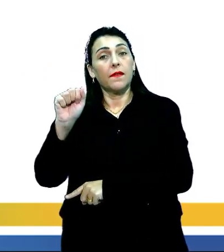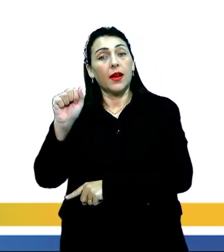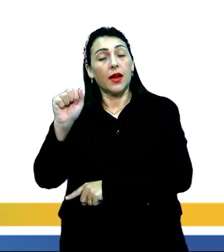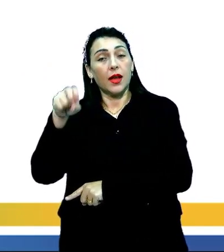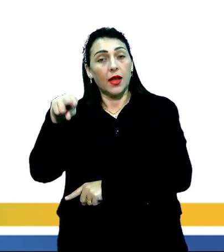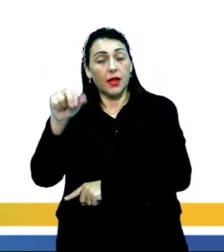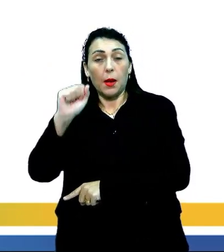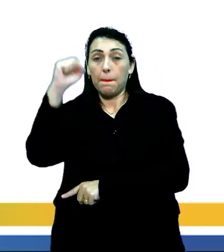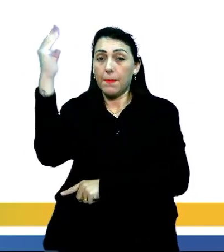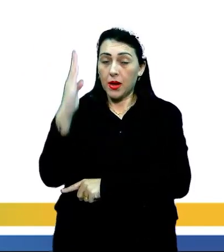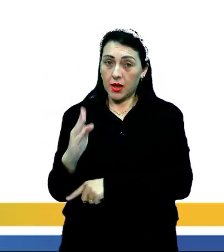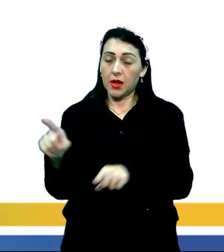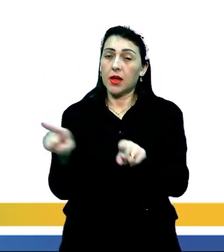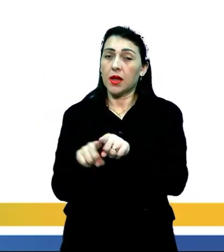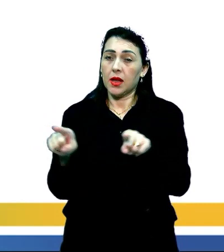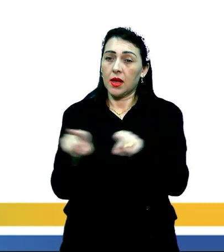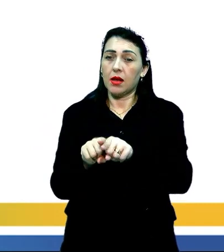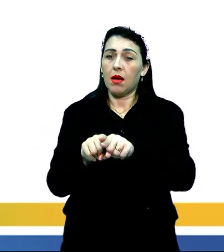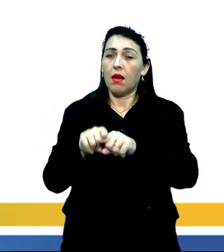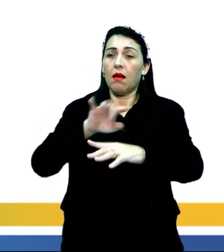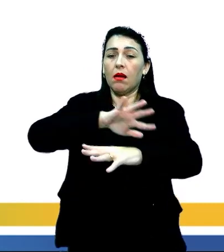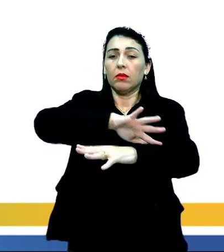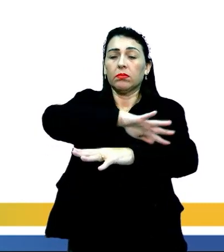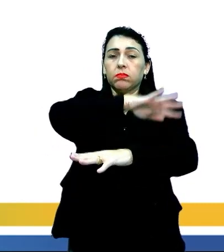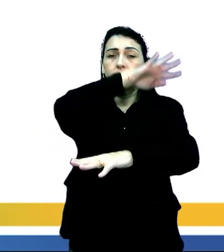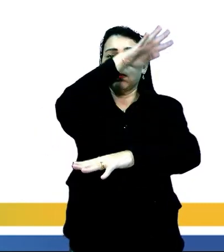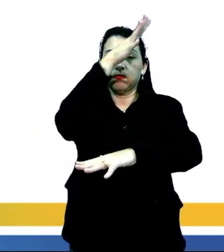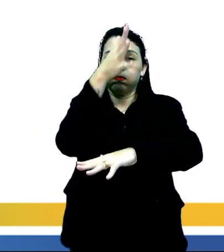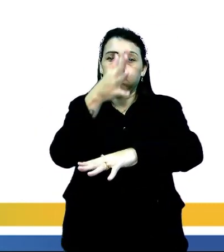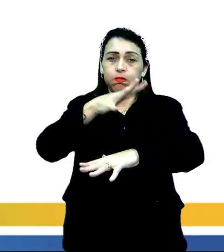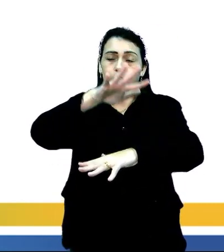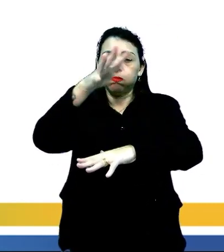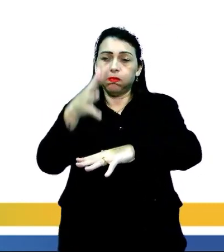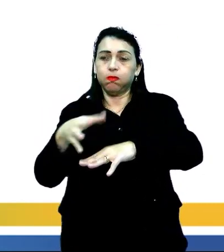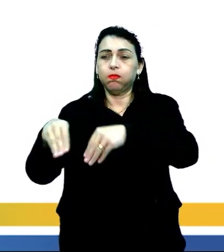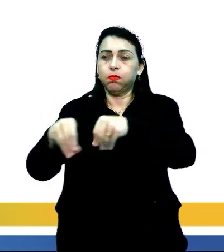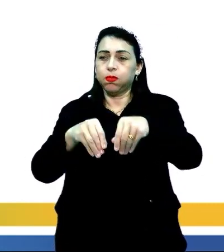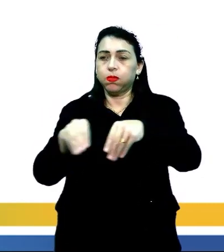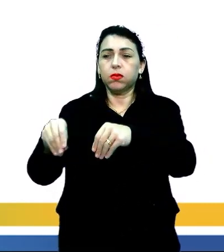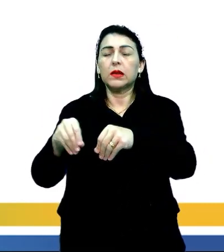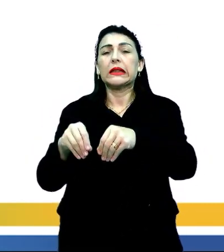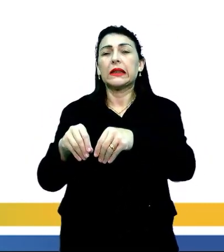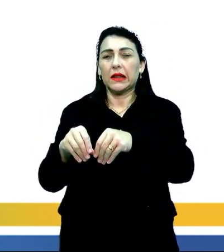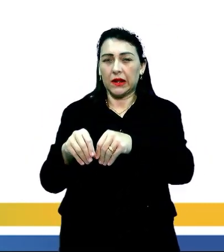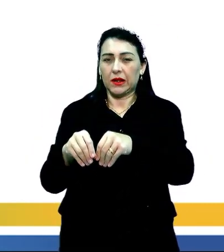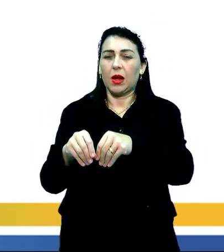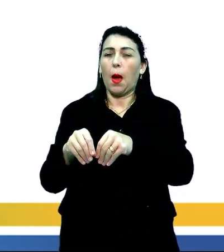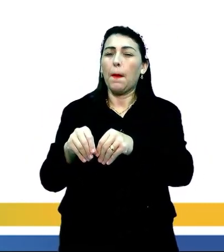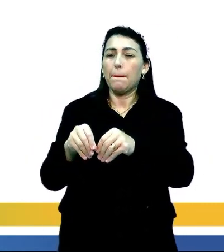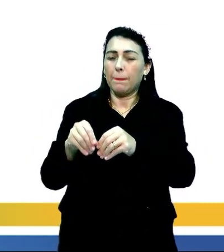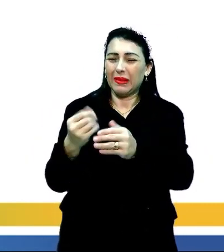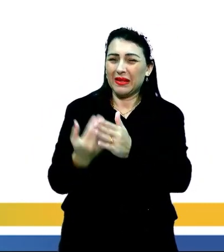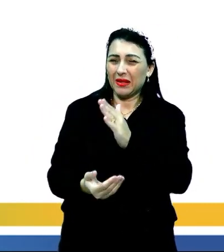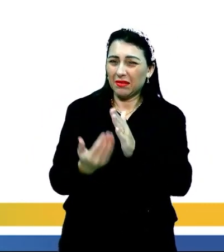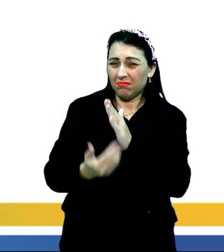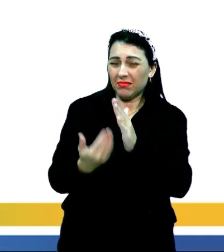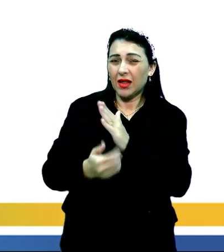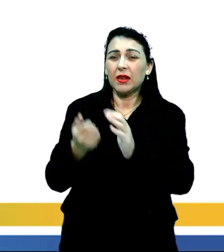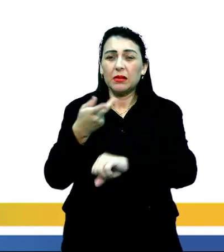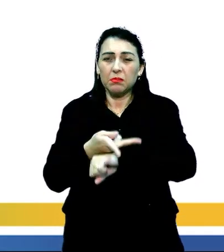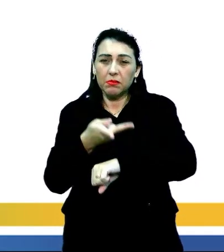É uma região de maciços planaltos, terrenos sedimentares, bastante desgastados, diga-se de